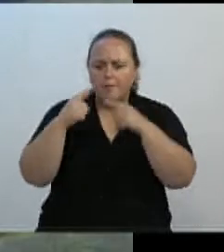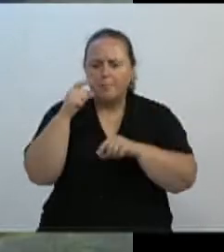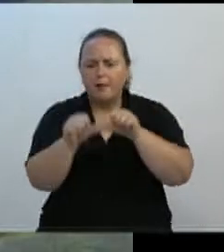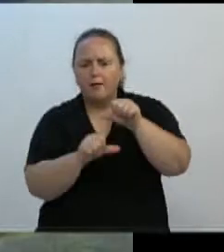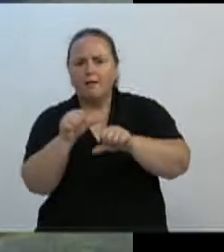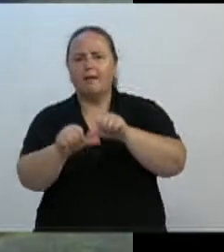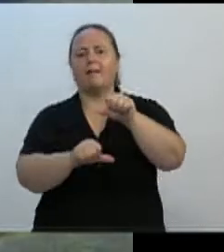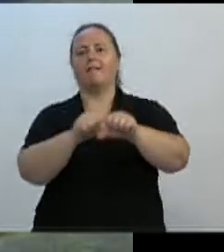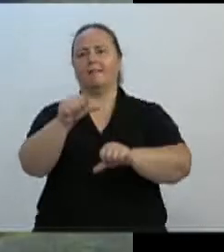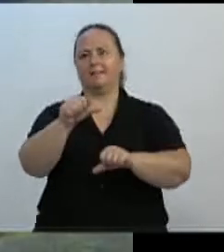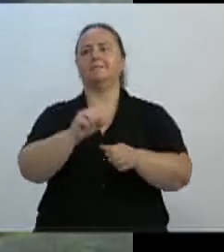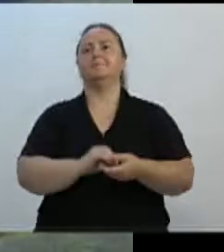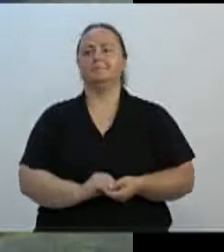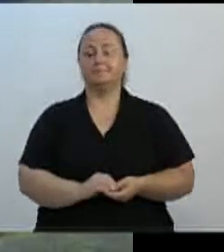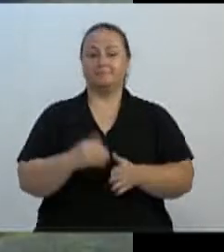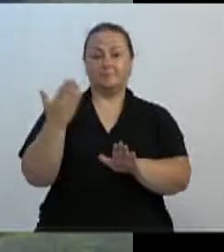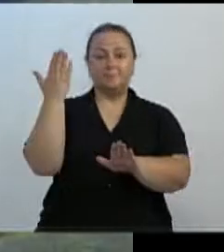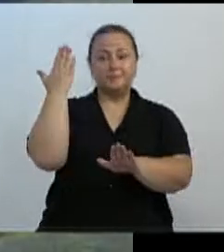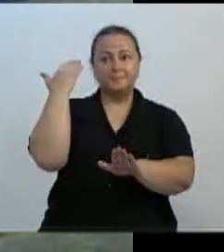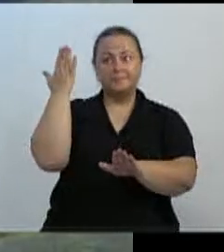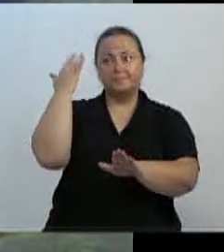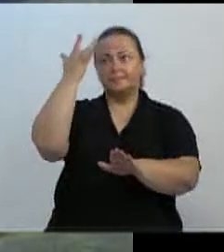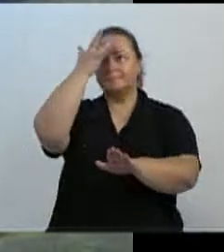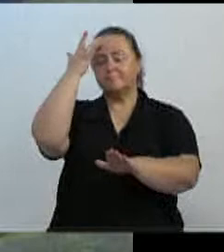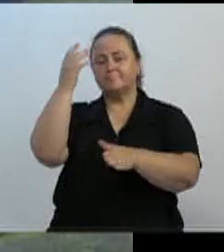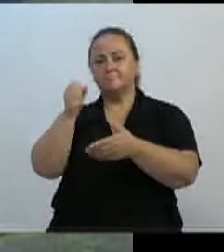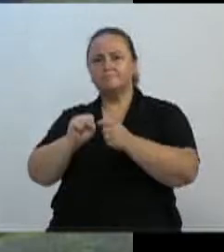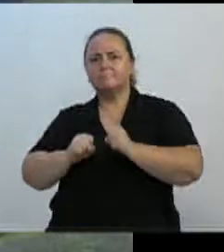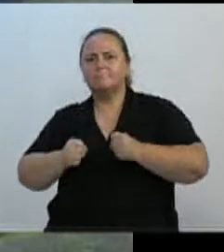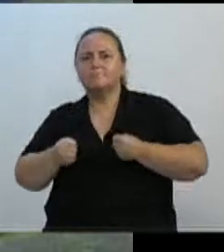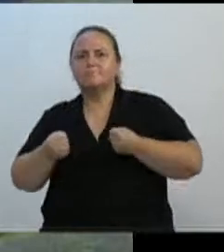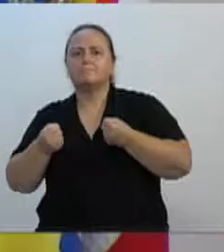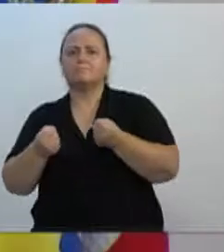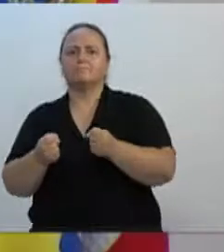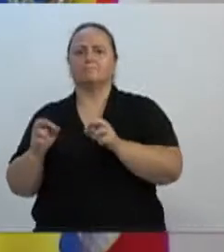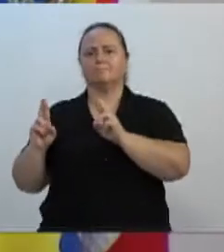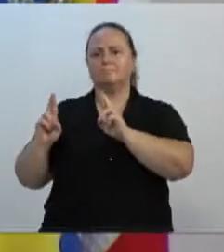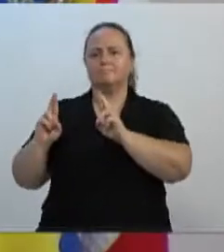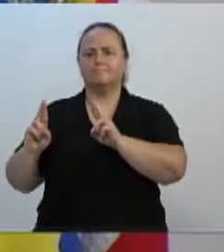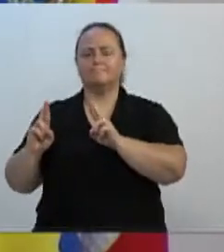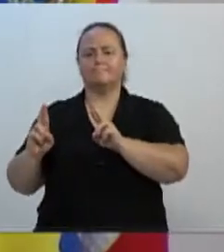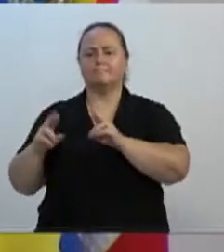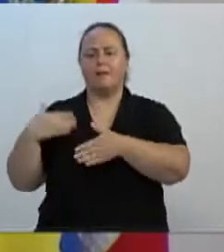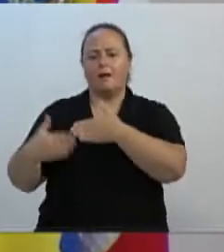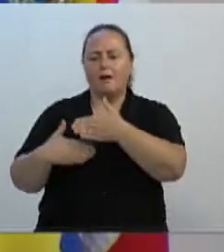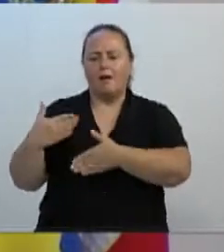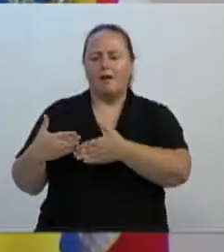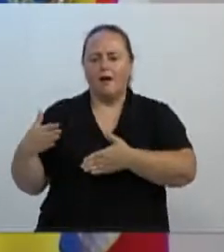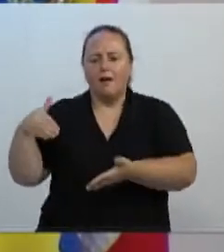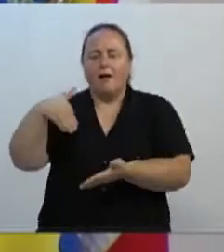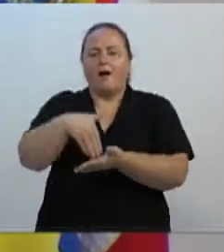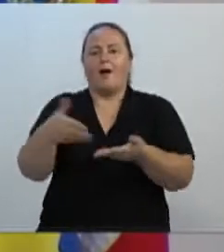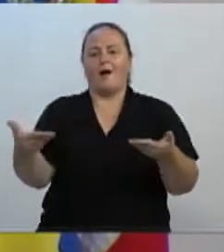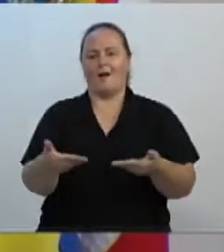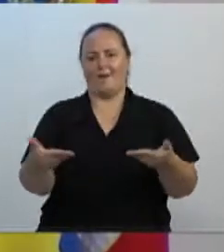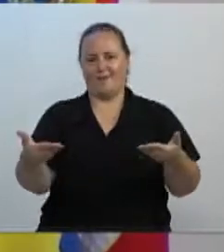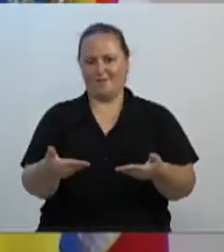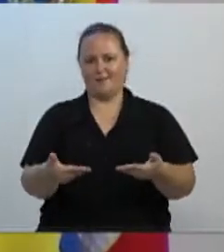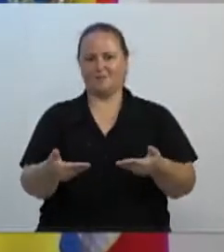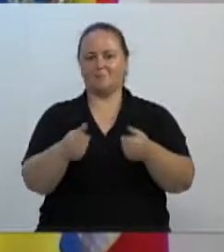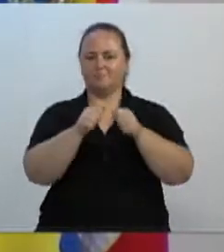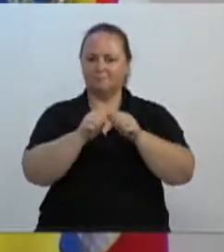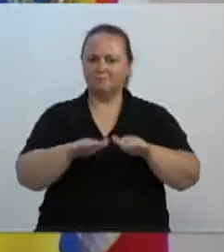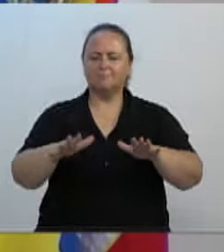daqueles que semearam um pouco de empenho e esperança numa sociedade esportiva e social,